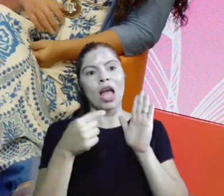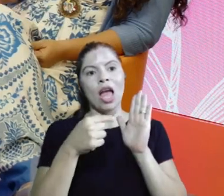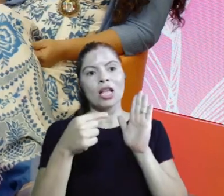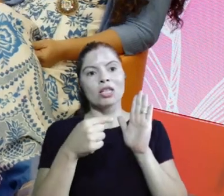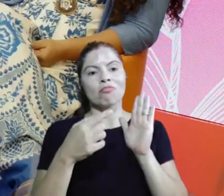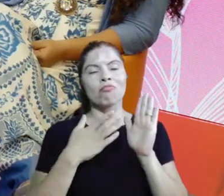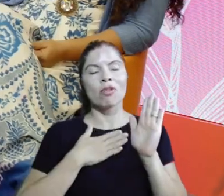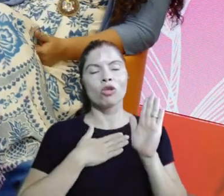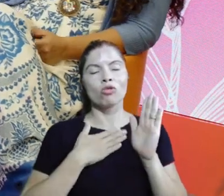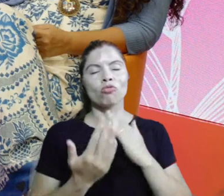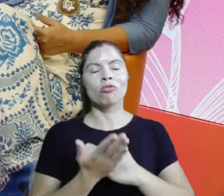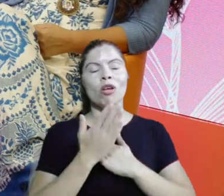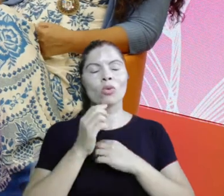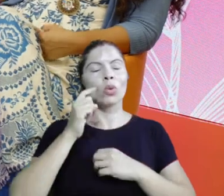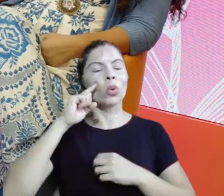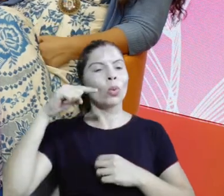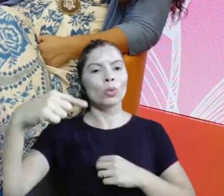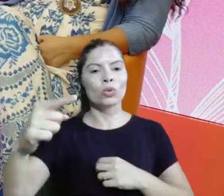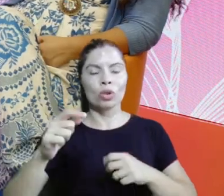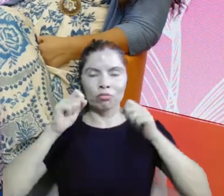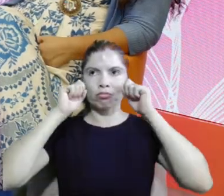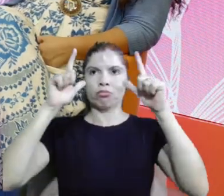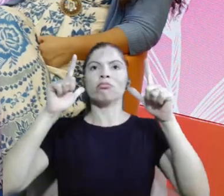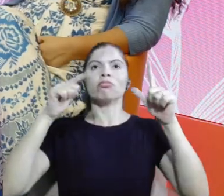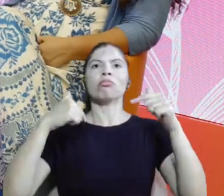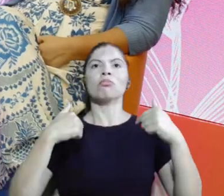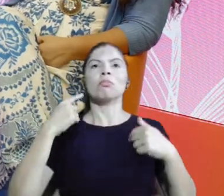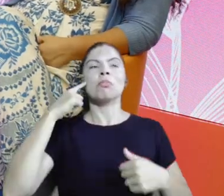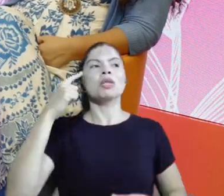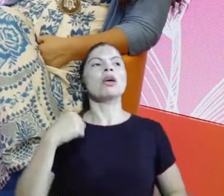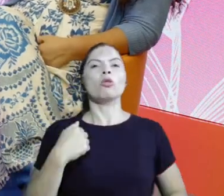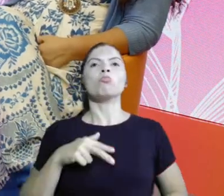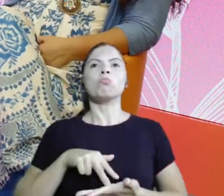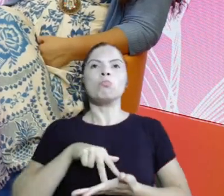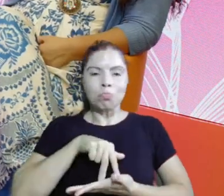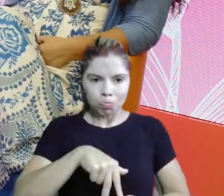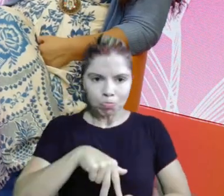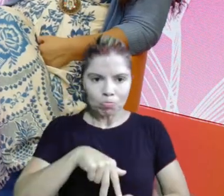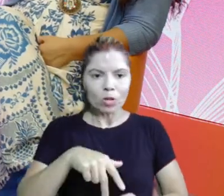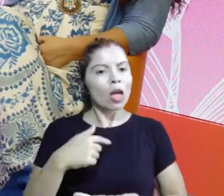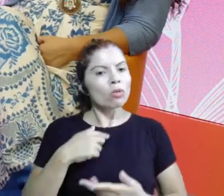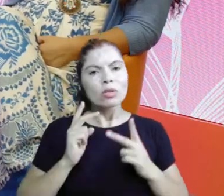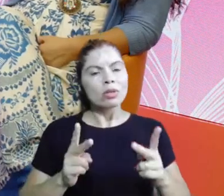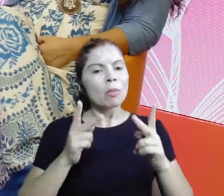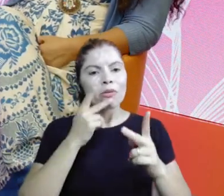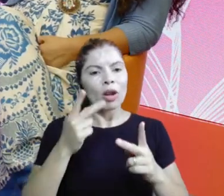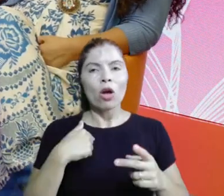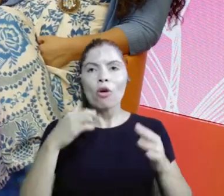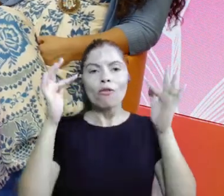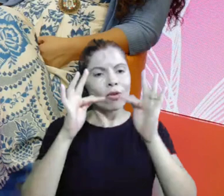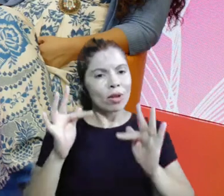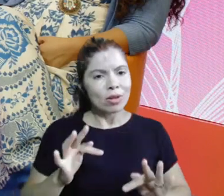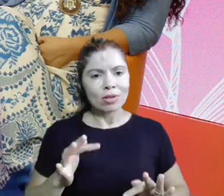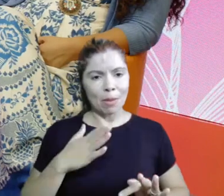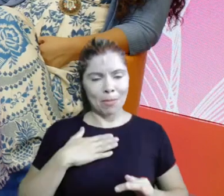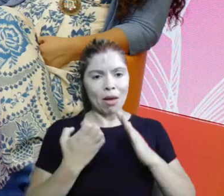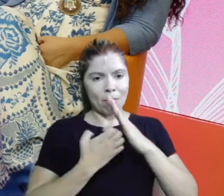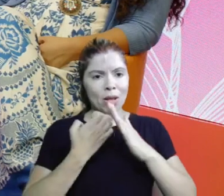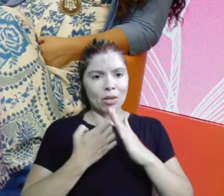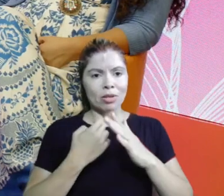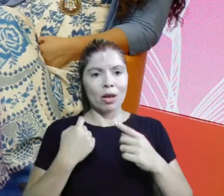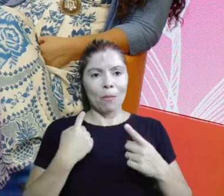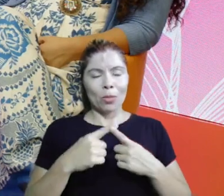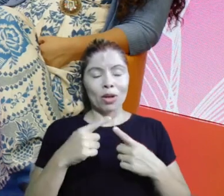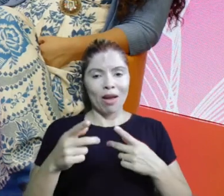os dias a acordar e falar, eu vou. Então, hoje, eu sempre falo que eu sou feliz na vestida de saia porque a